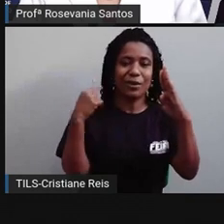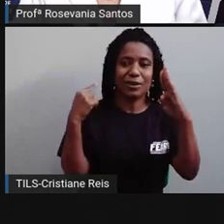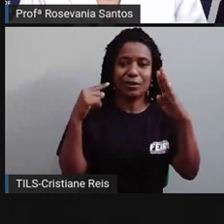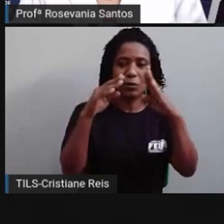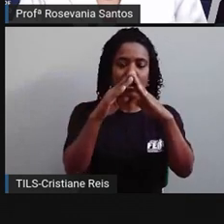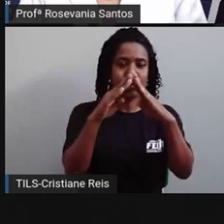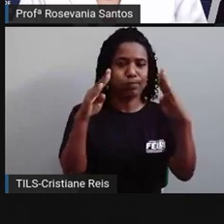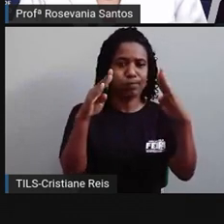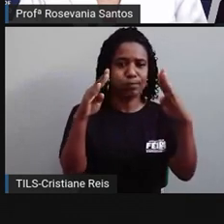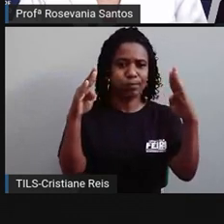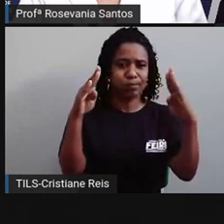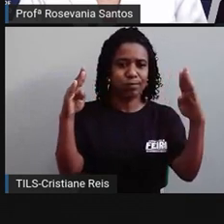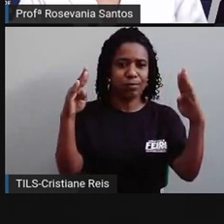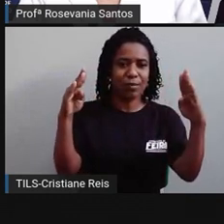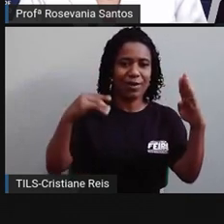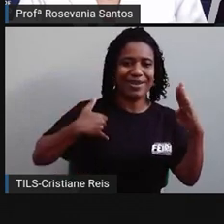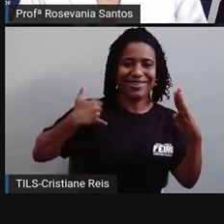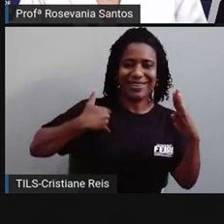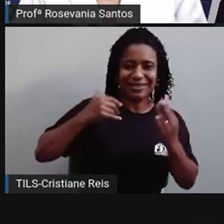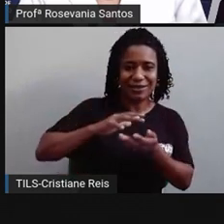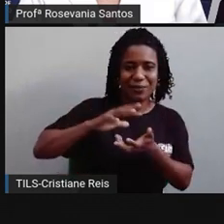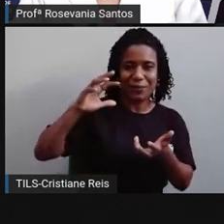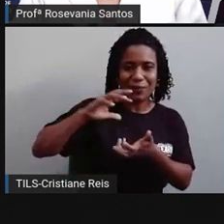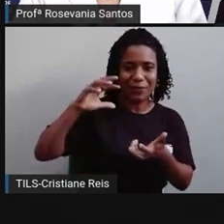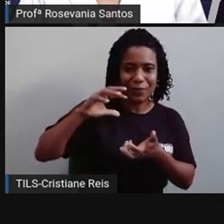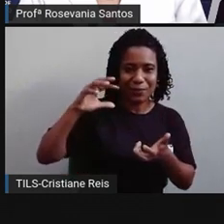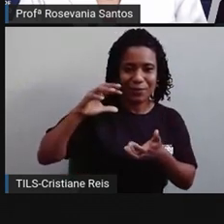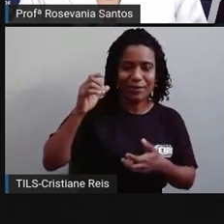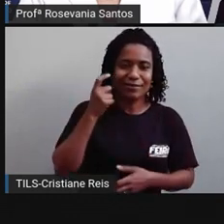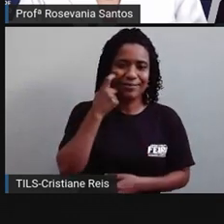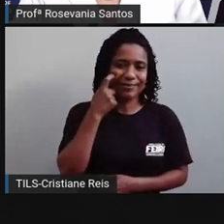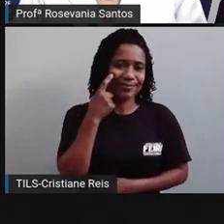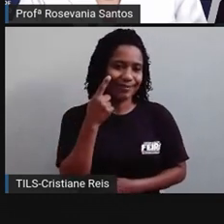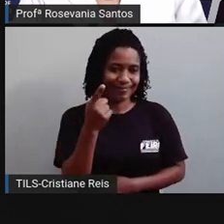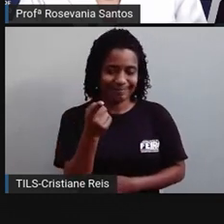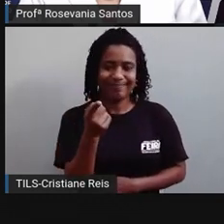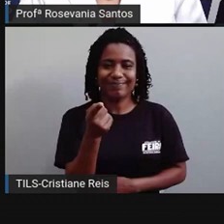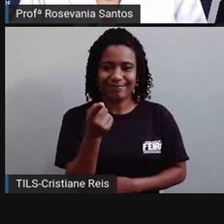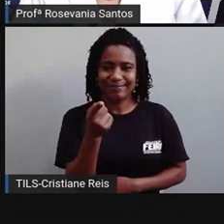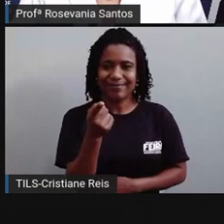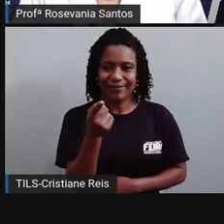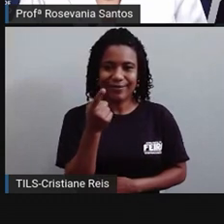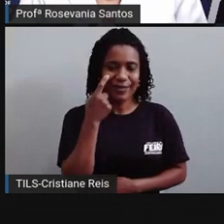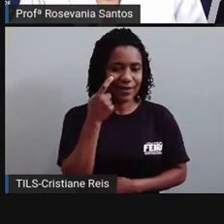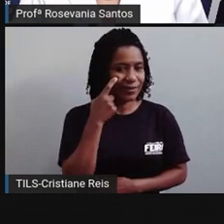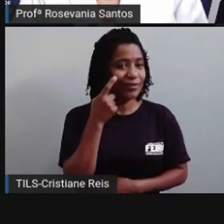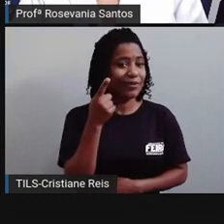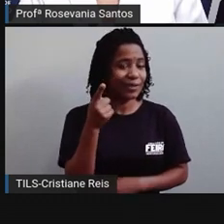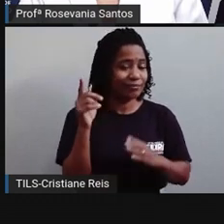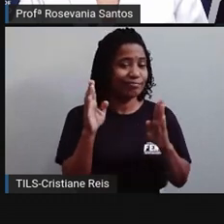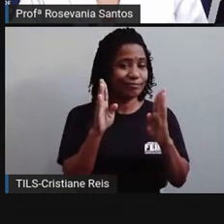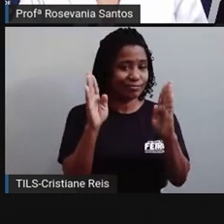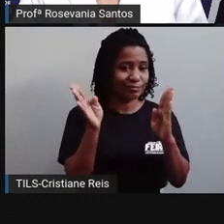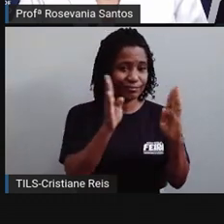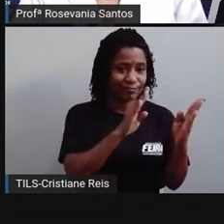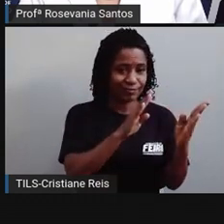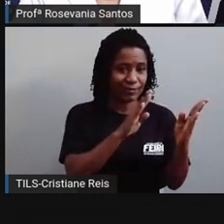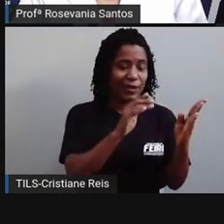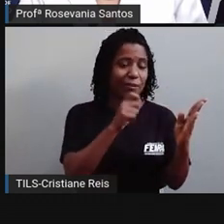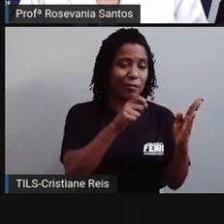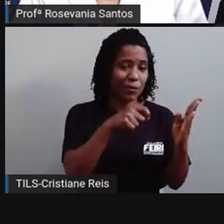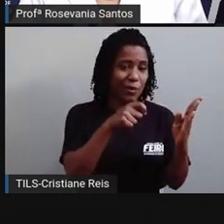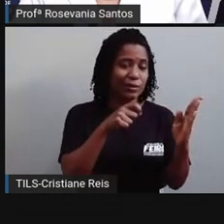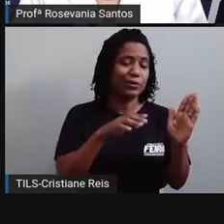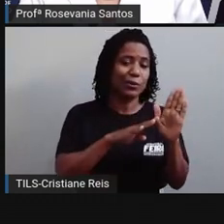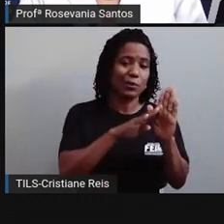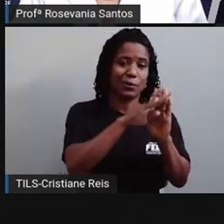da população mais idosa. Olha para essa situação e olha aqui, ele está colocando aqui do lado dois cenários. O cenário que diminui,